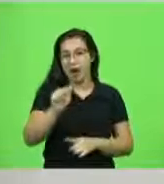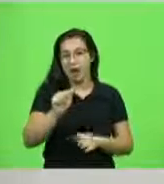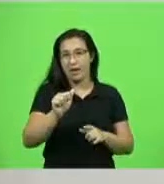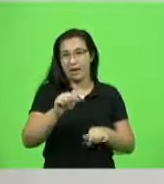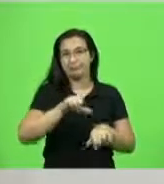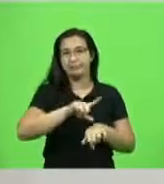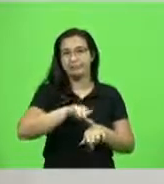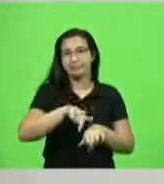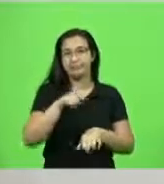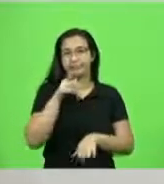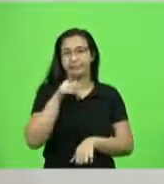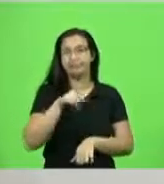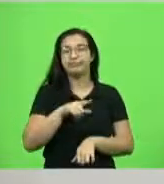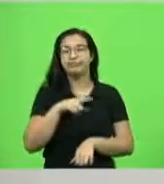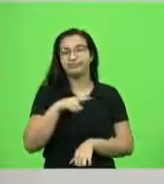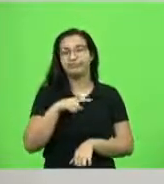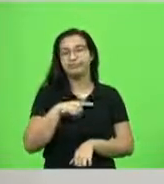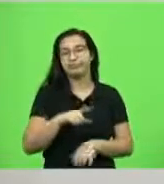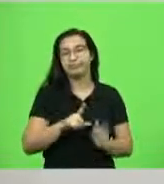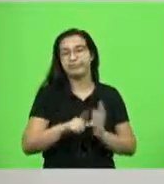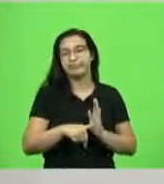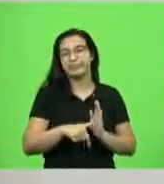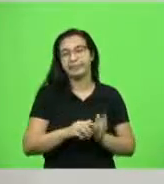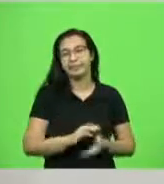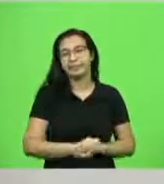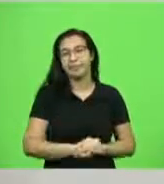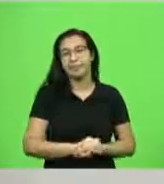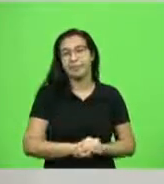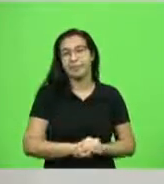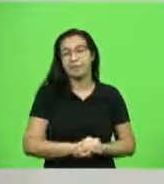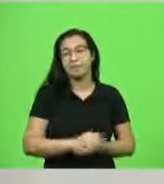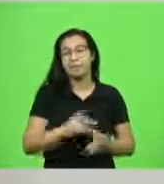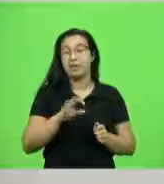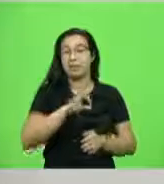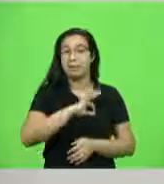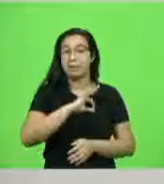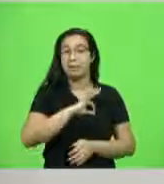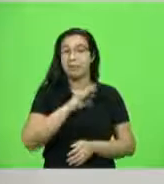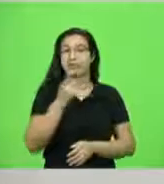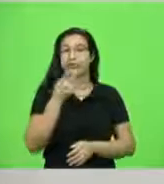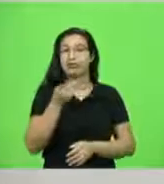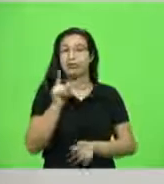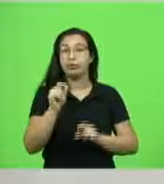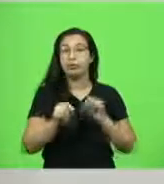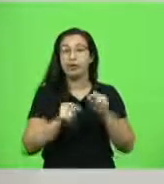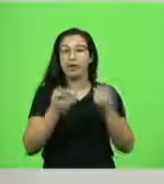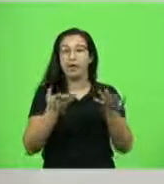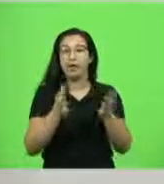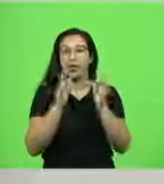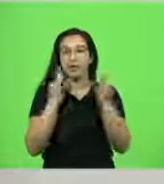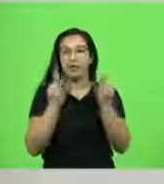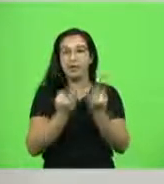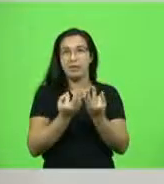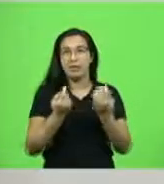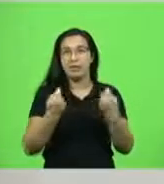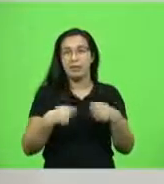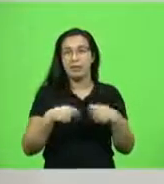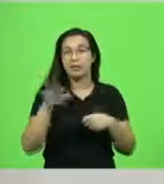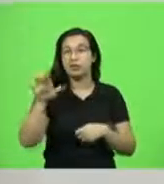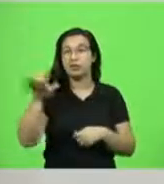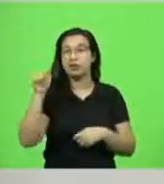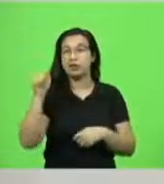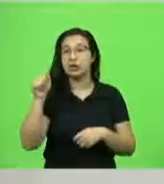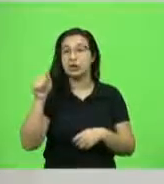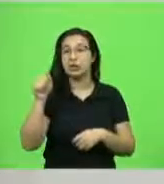dever de fazer a lei cumprir, determinou que aquela família chamasse um táxi